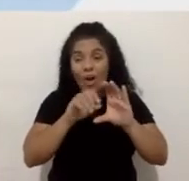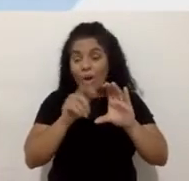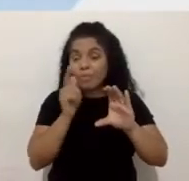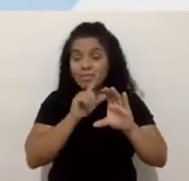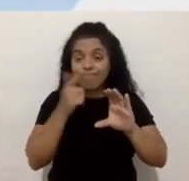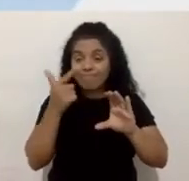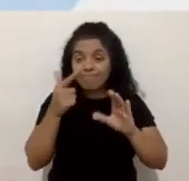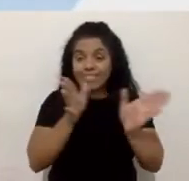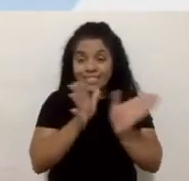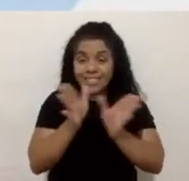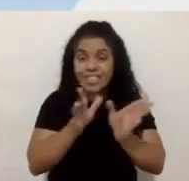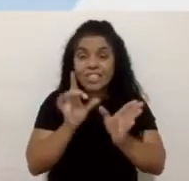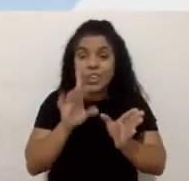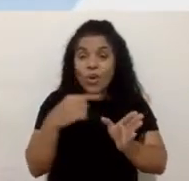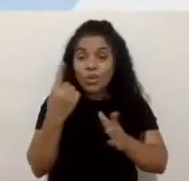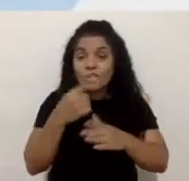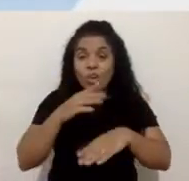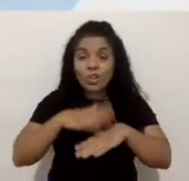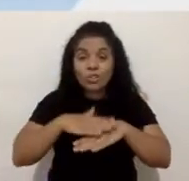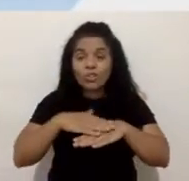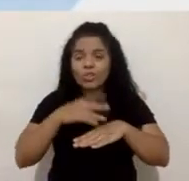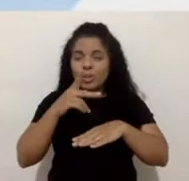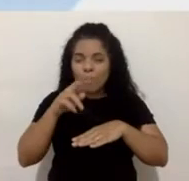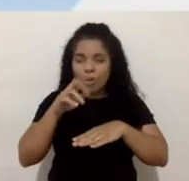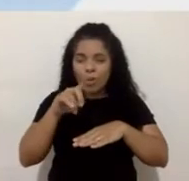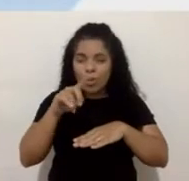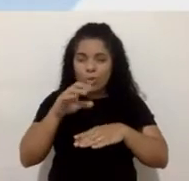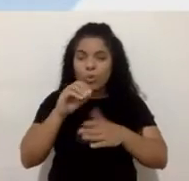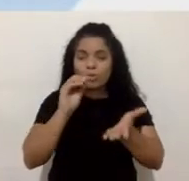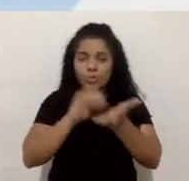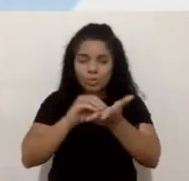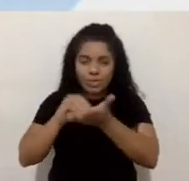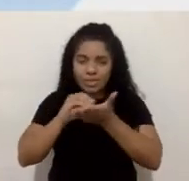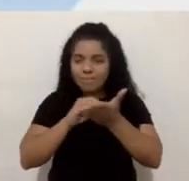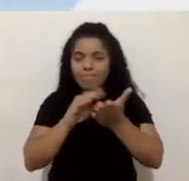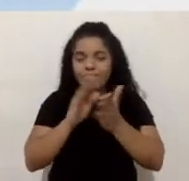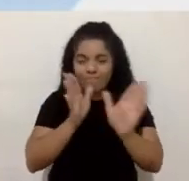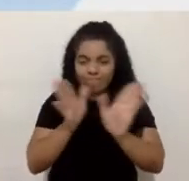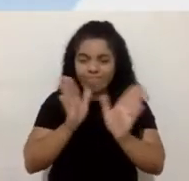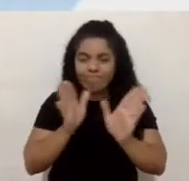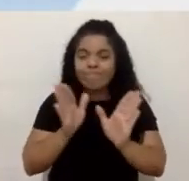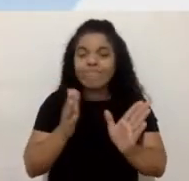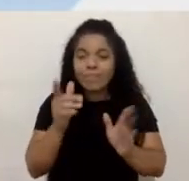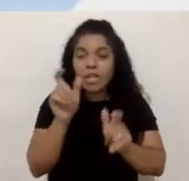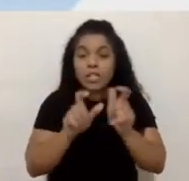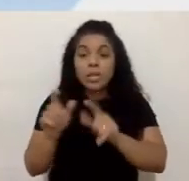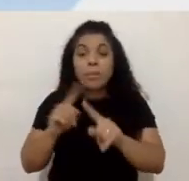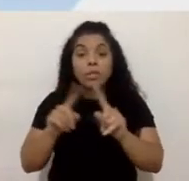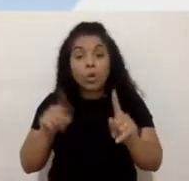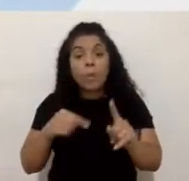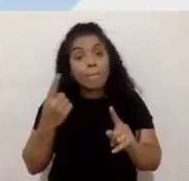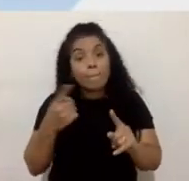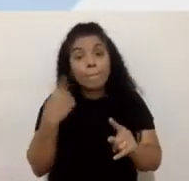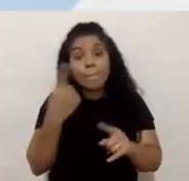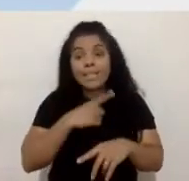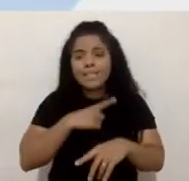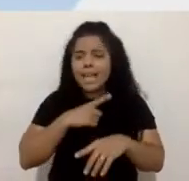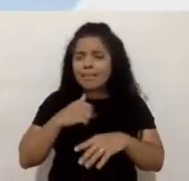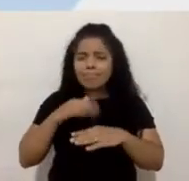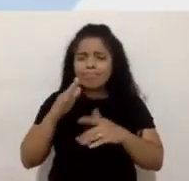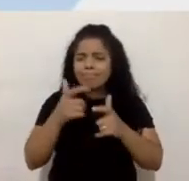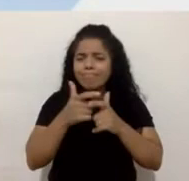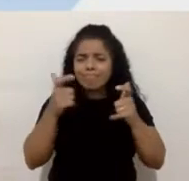nossos produtos que estão aí com esse débito, com essas pessoas. A gente tem muito, a maioria dos